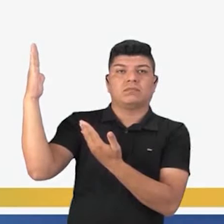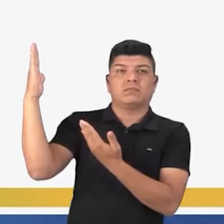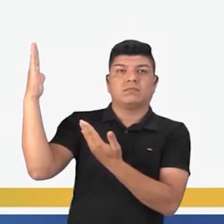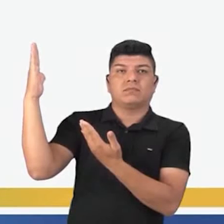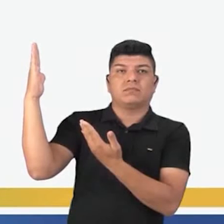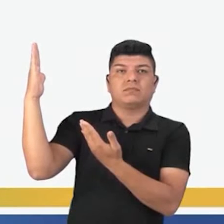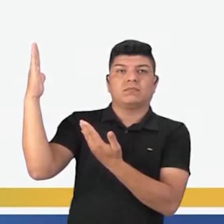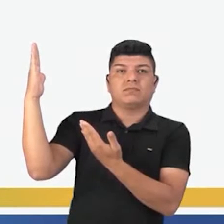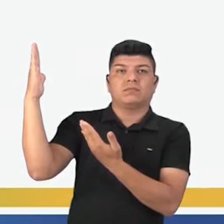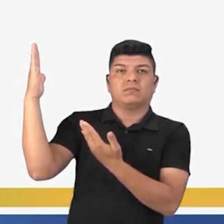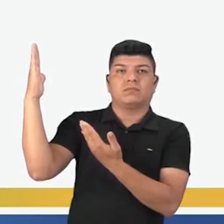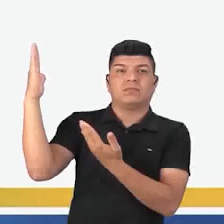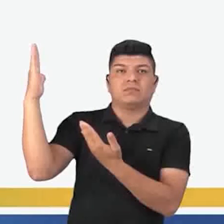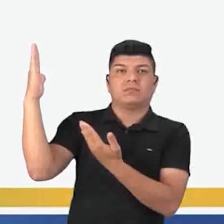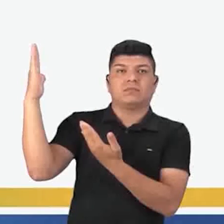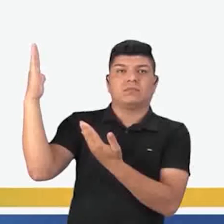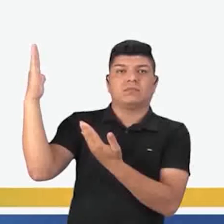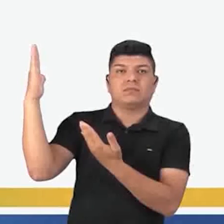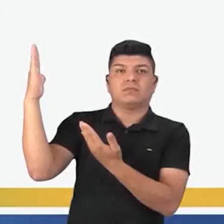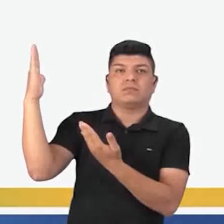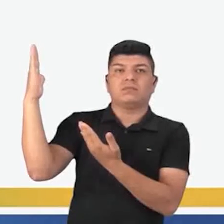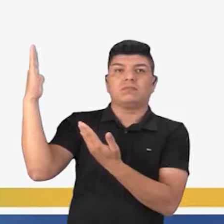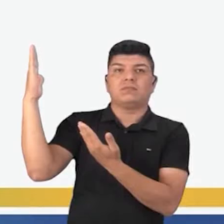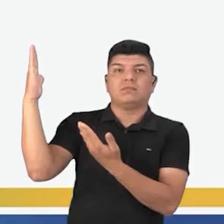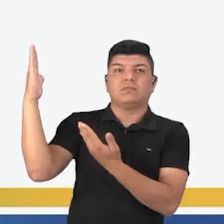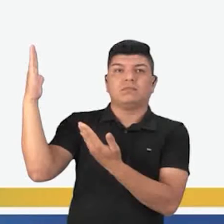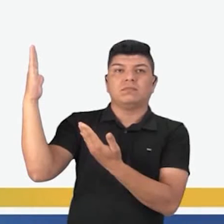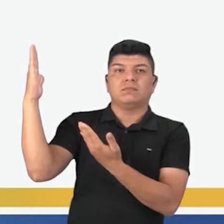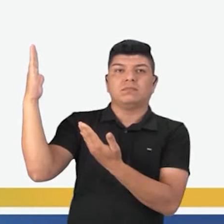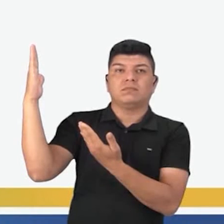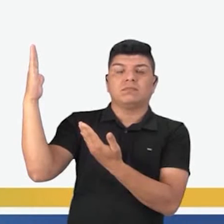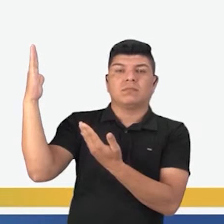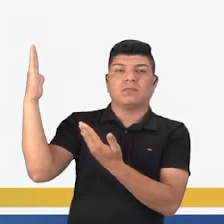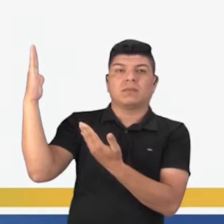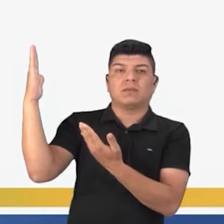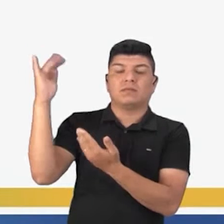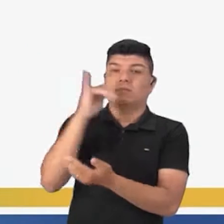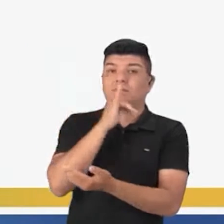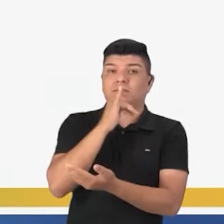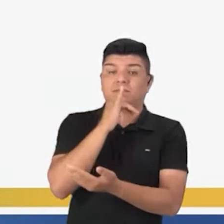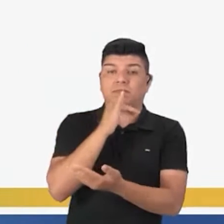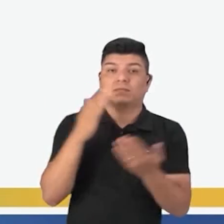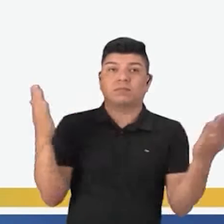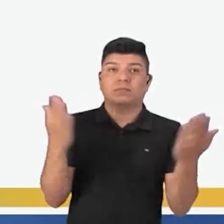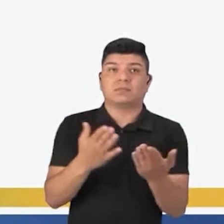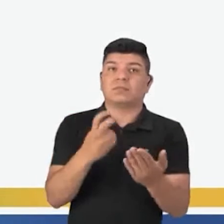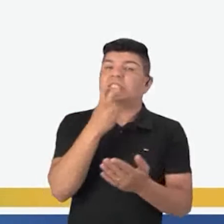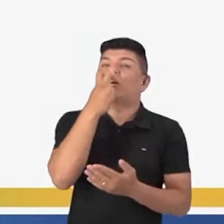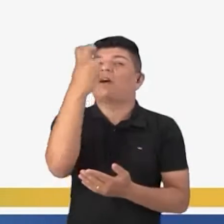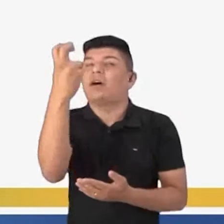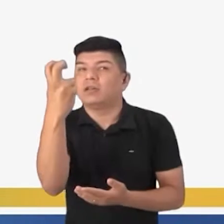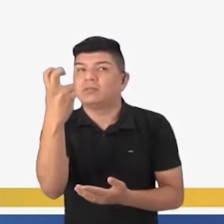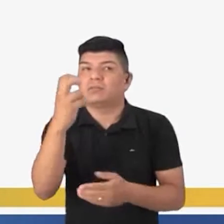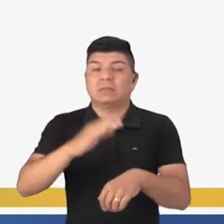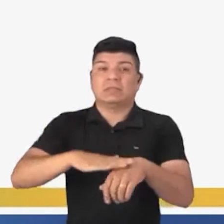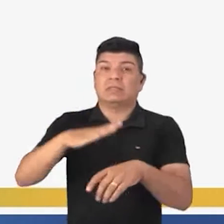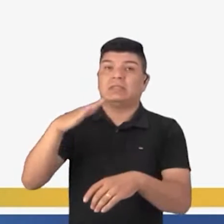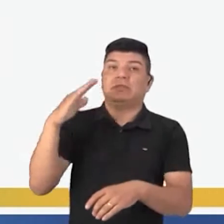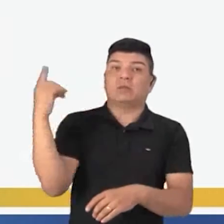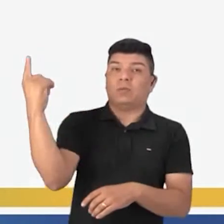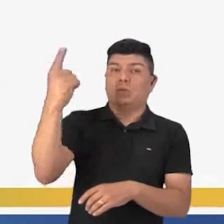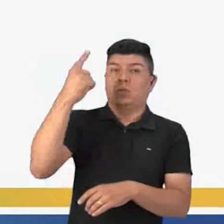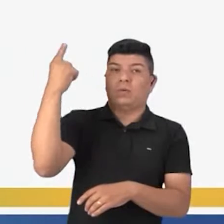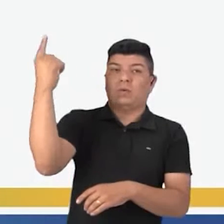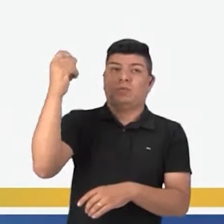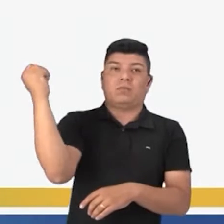modo. Que. De sorte. Que. E de maneira. Que. E etc. Olhem nesse exemplo. O grito foi